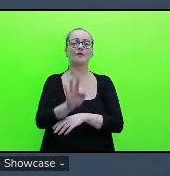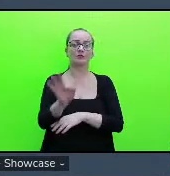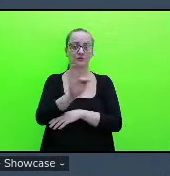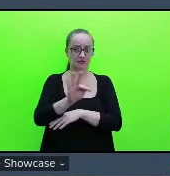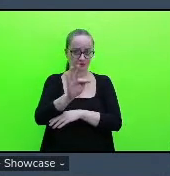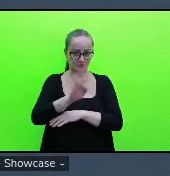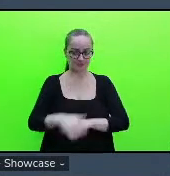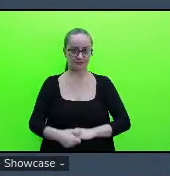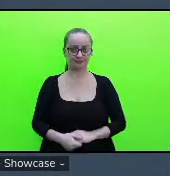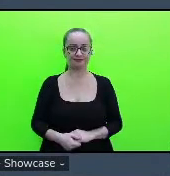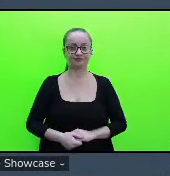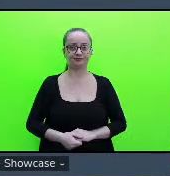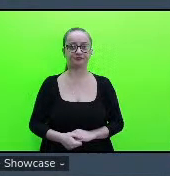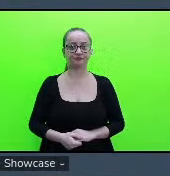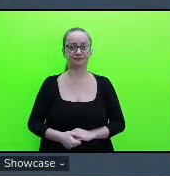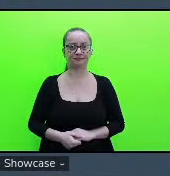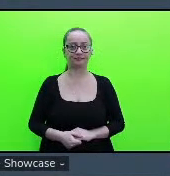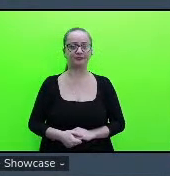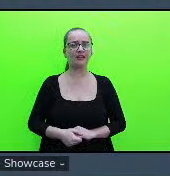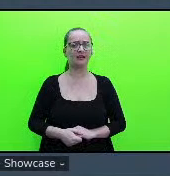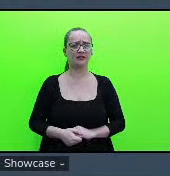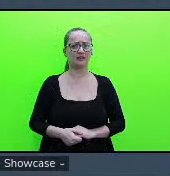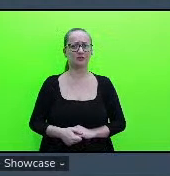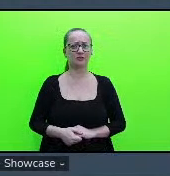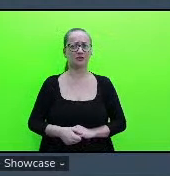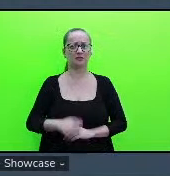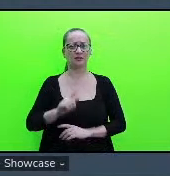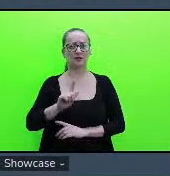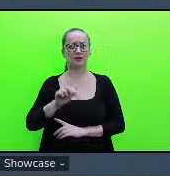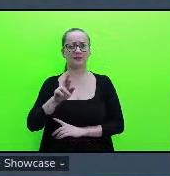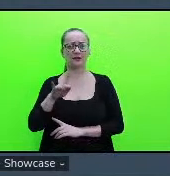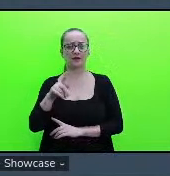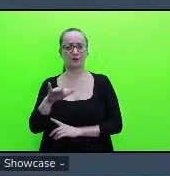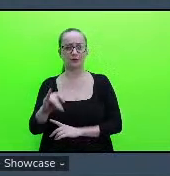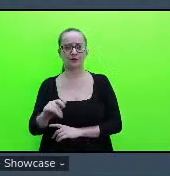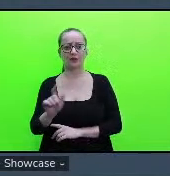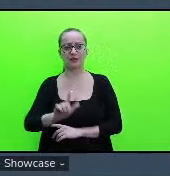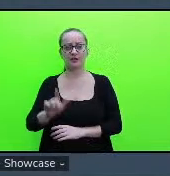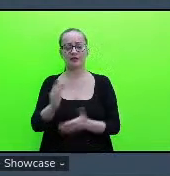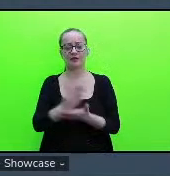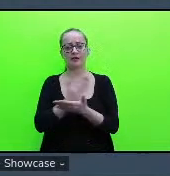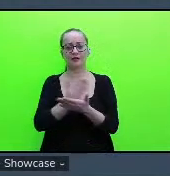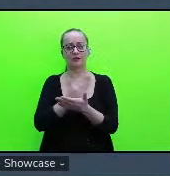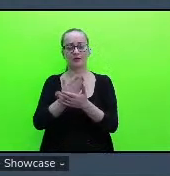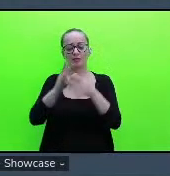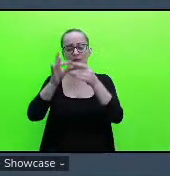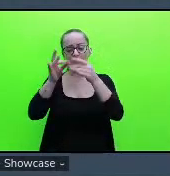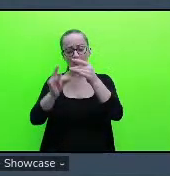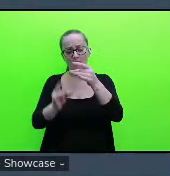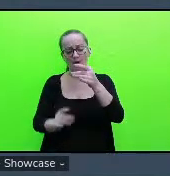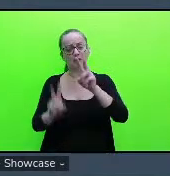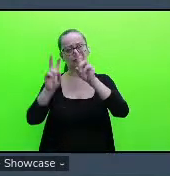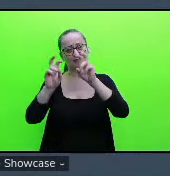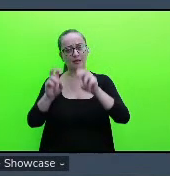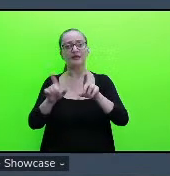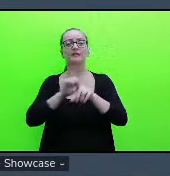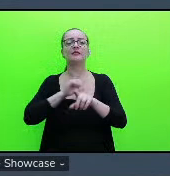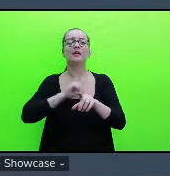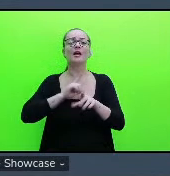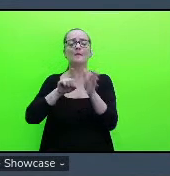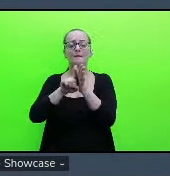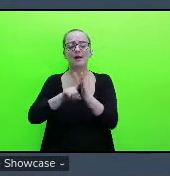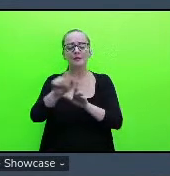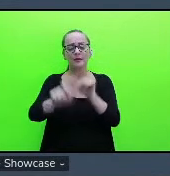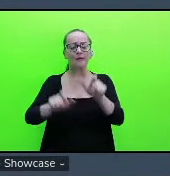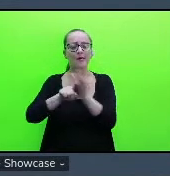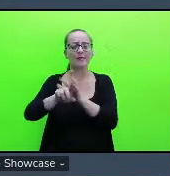A literatura, ela é bem extensa, né, sobre o tema e tem vários pesquisadores que vêm